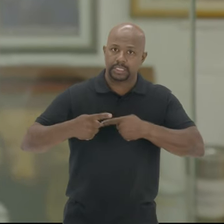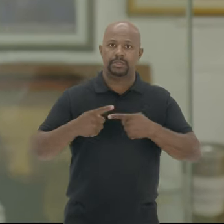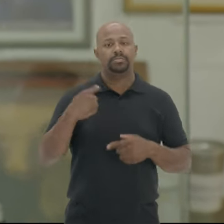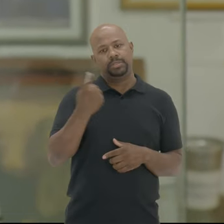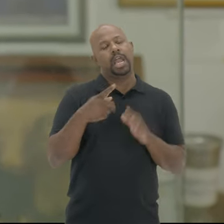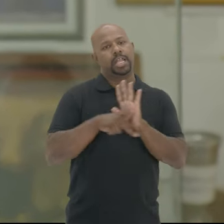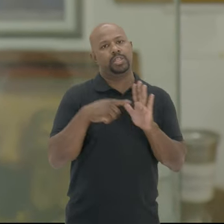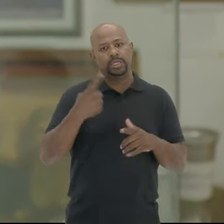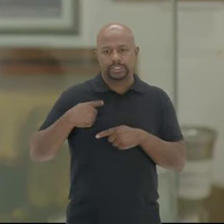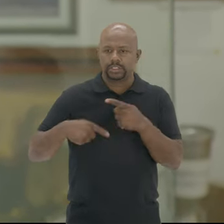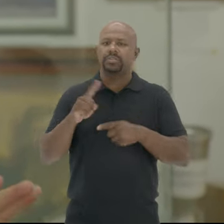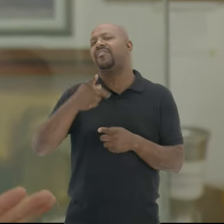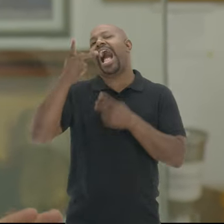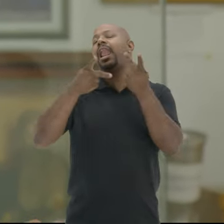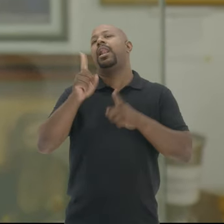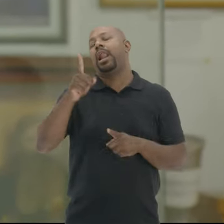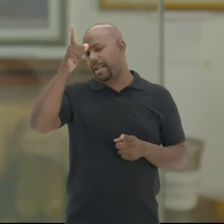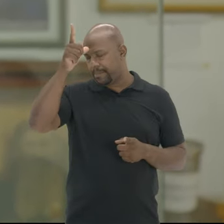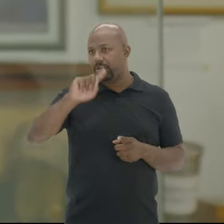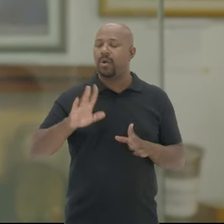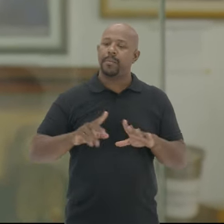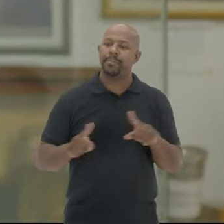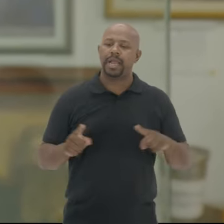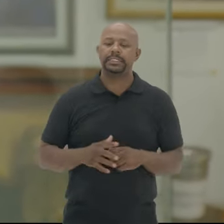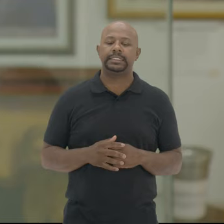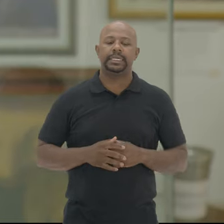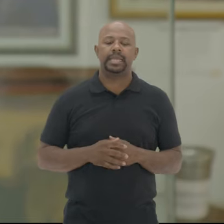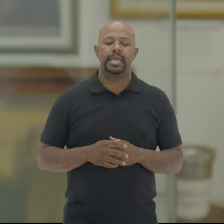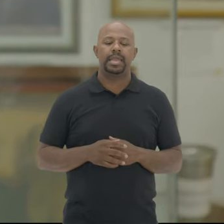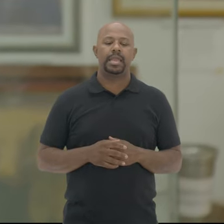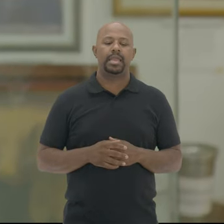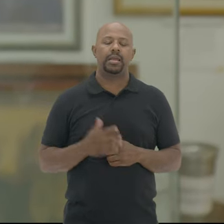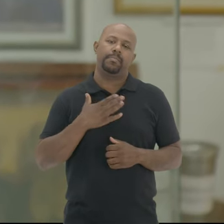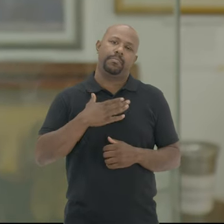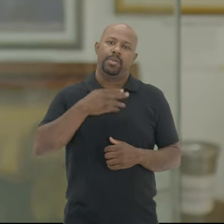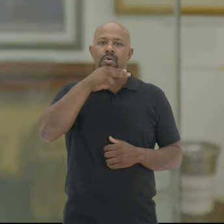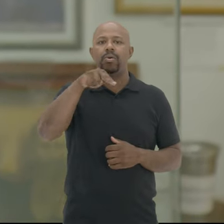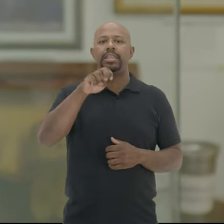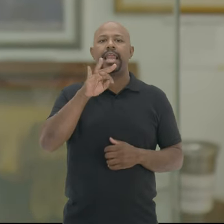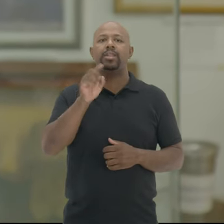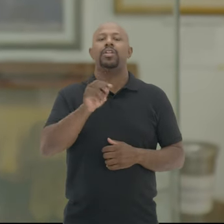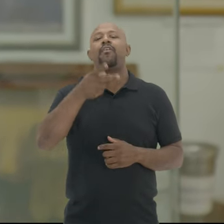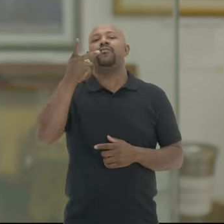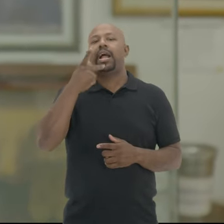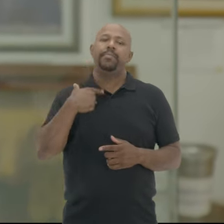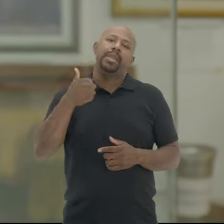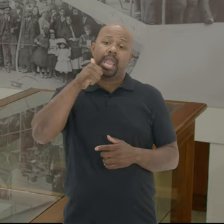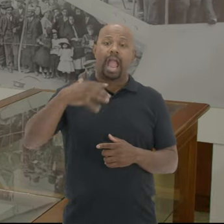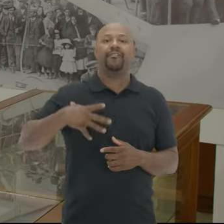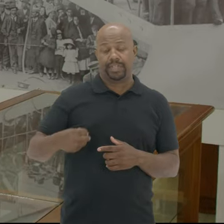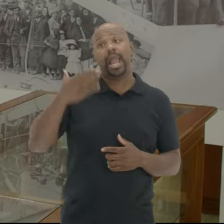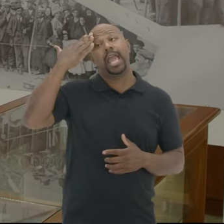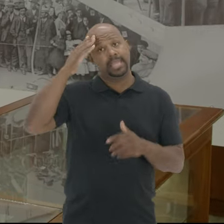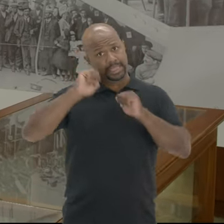Da nossa geração Muitos ainda falam alemão Mas Meu neto já não fala mais A minha